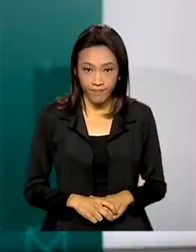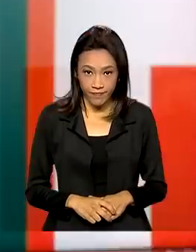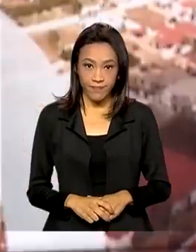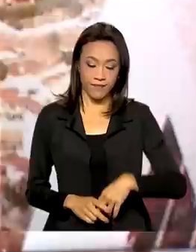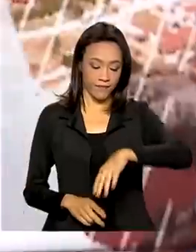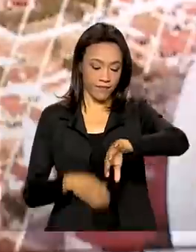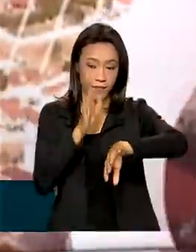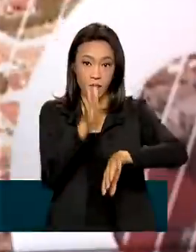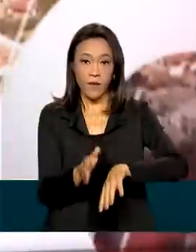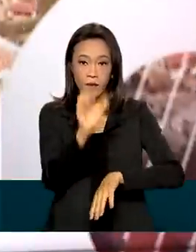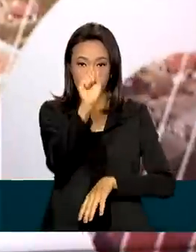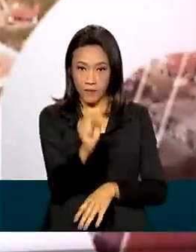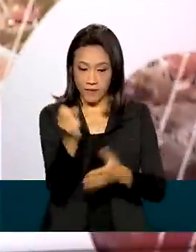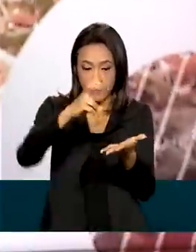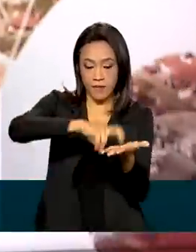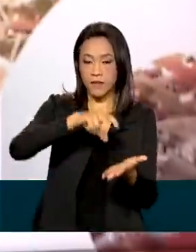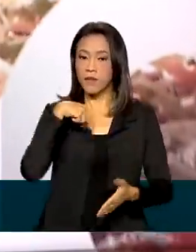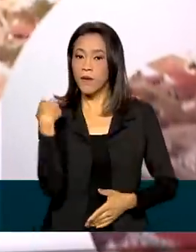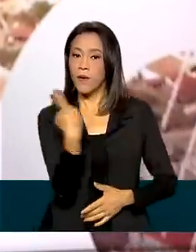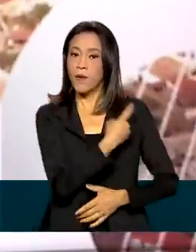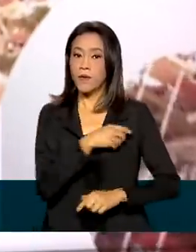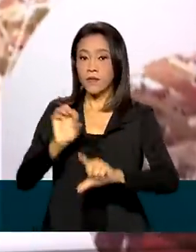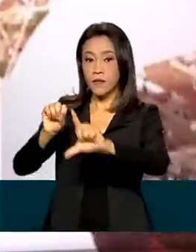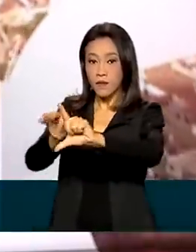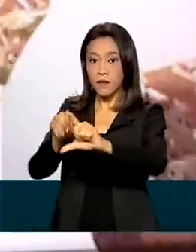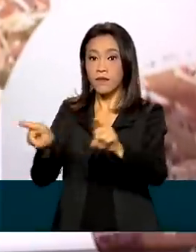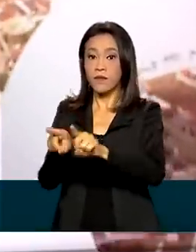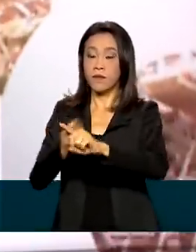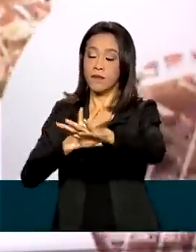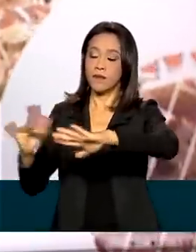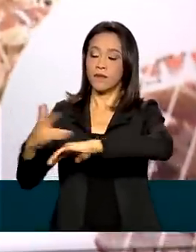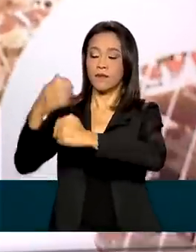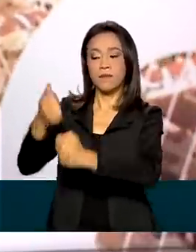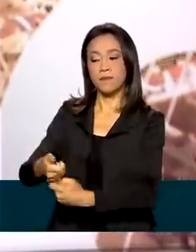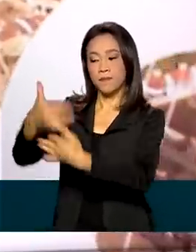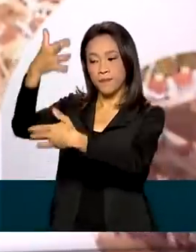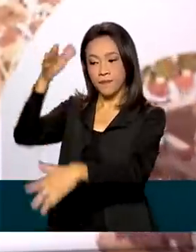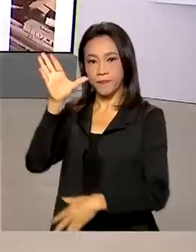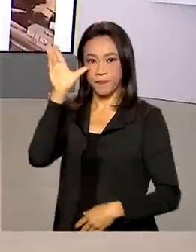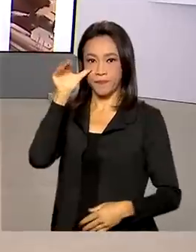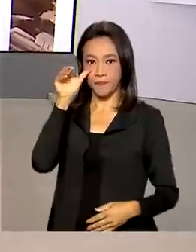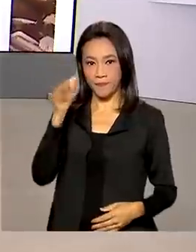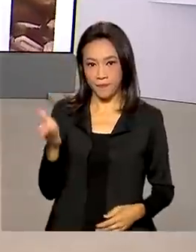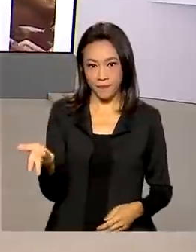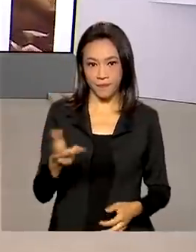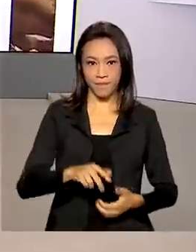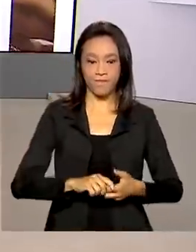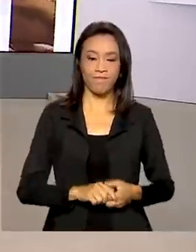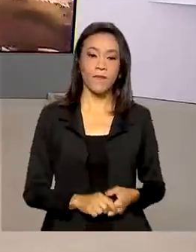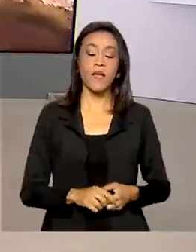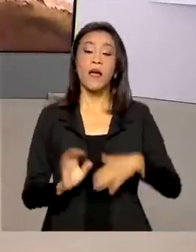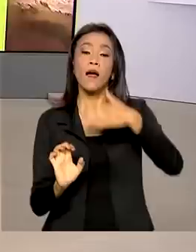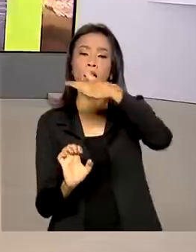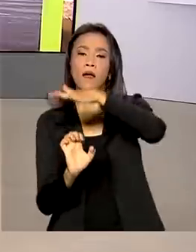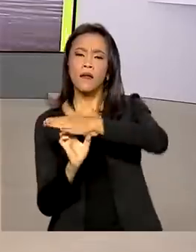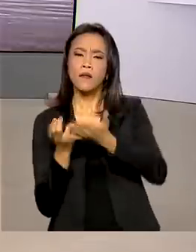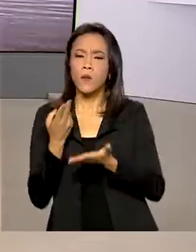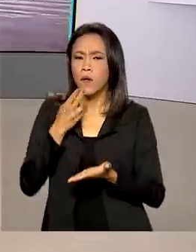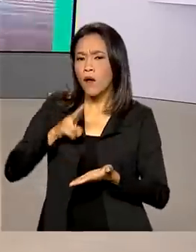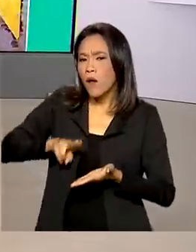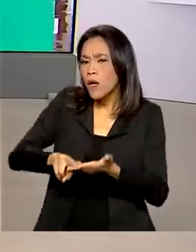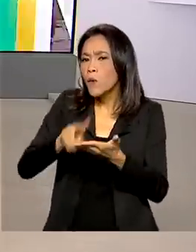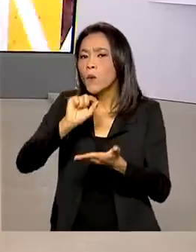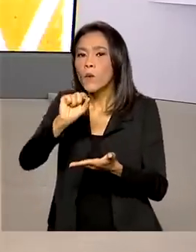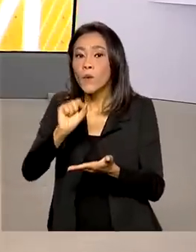Oito horas da manhã, estamos ao vivo também pelas redes sociais. Os Correios lançaram a campanha